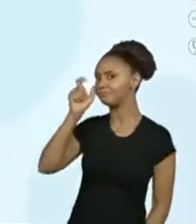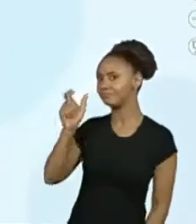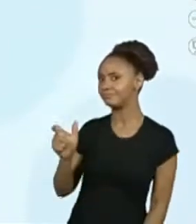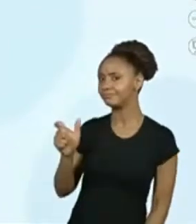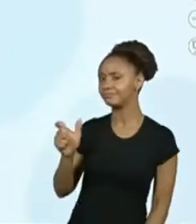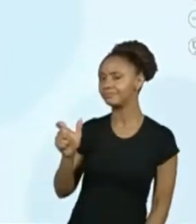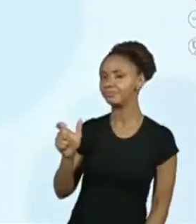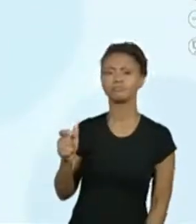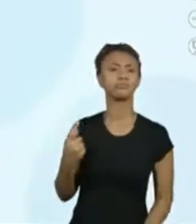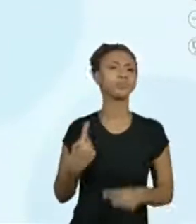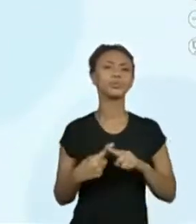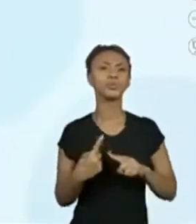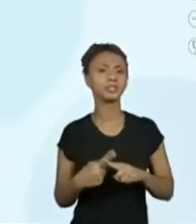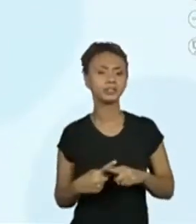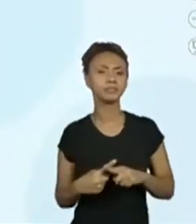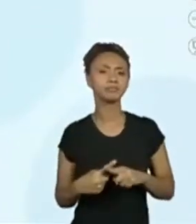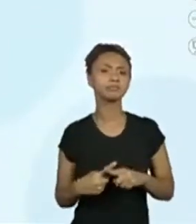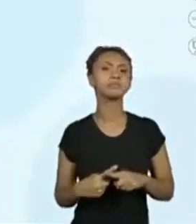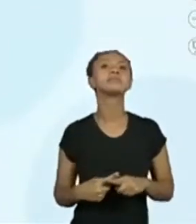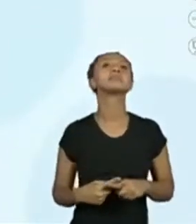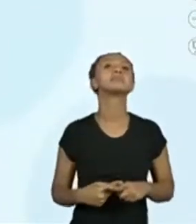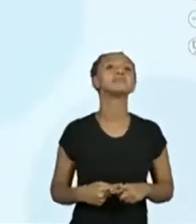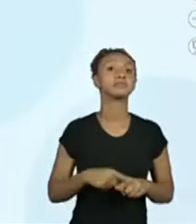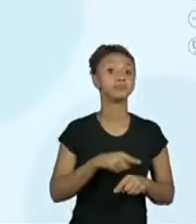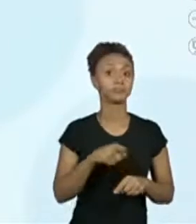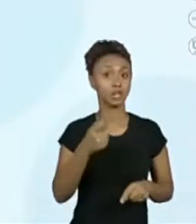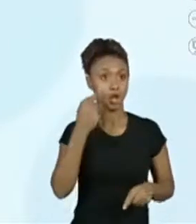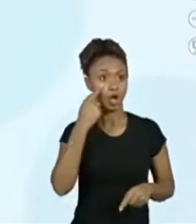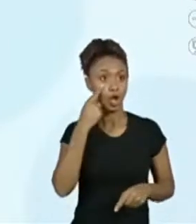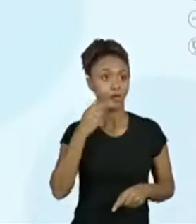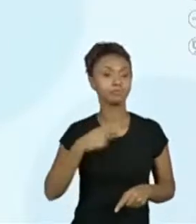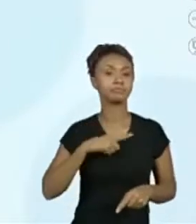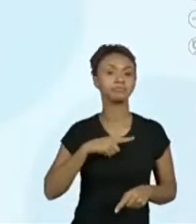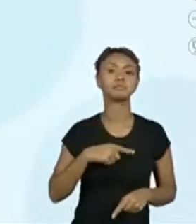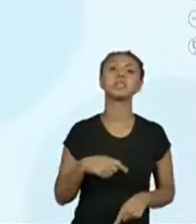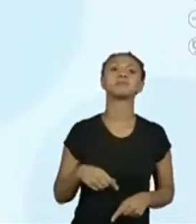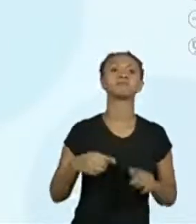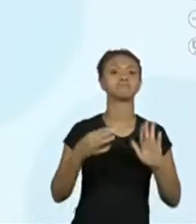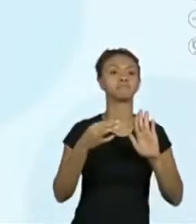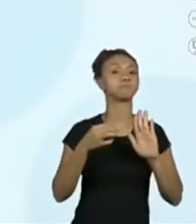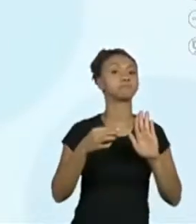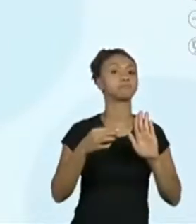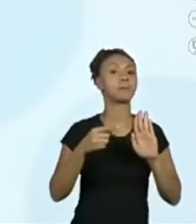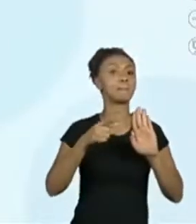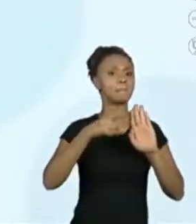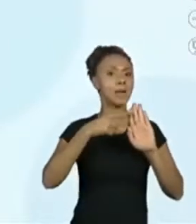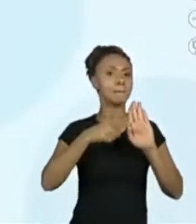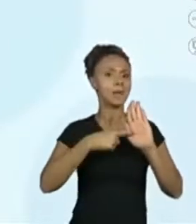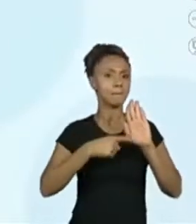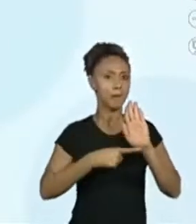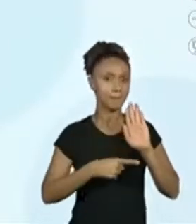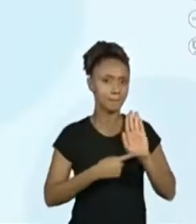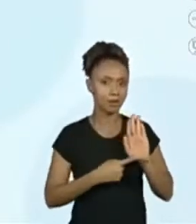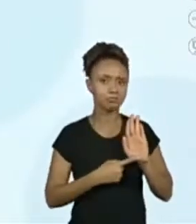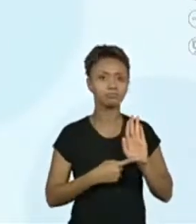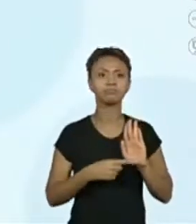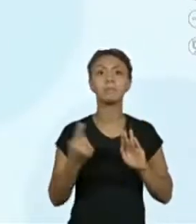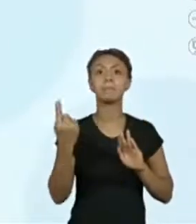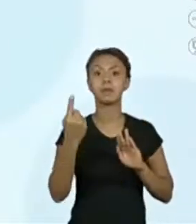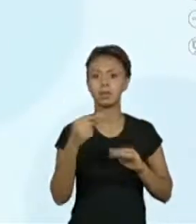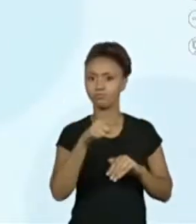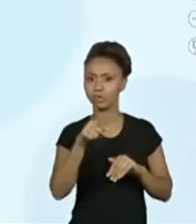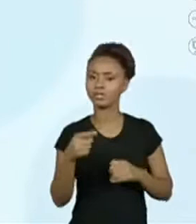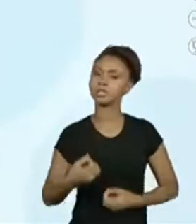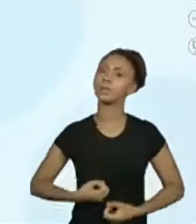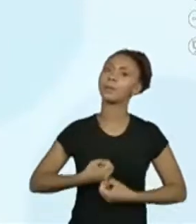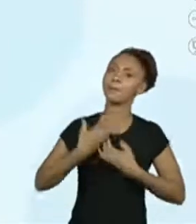Por quê? Eu quero saber de vocês, vou anotar em tópicos aqui. Primeira parte. Vocês gostaram desse poema? Eu sei que é uma